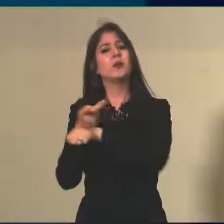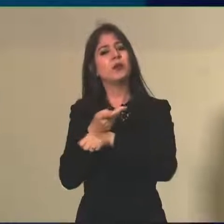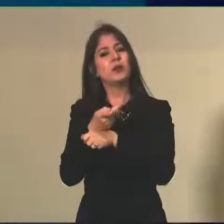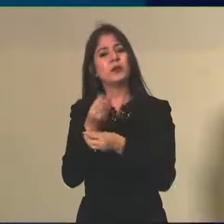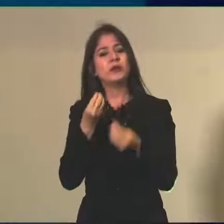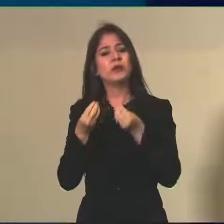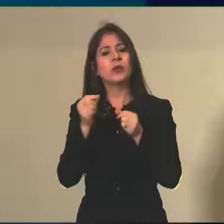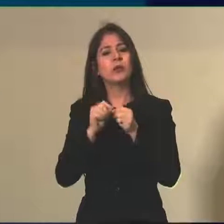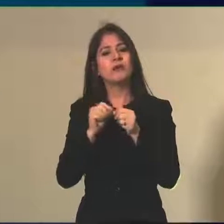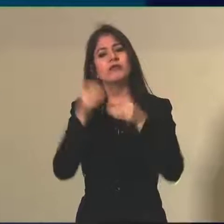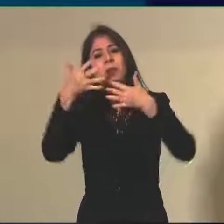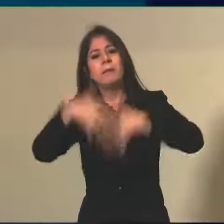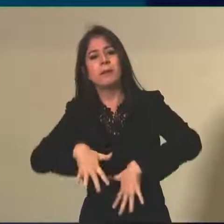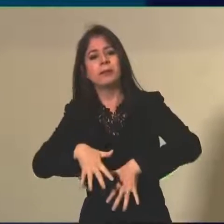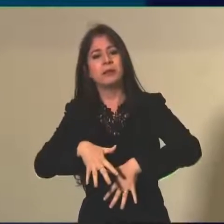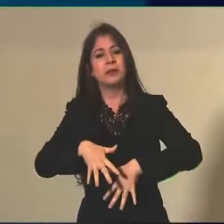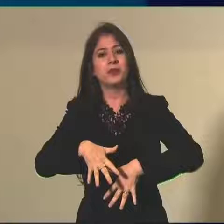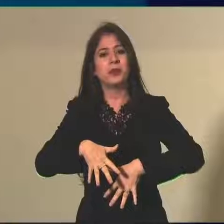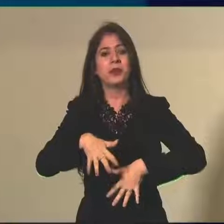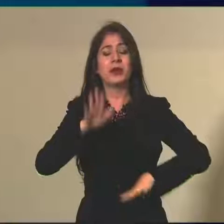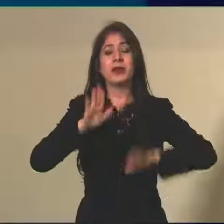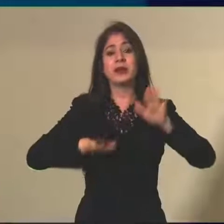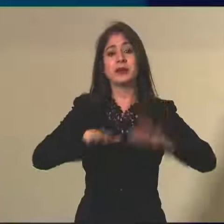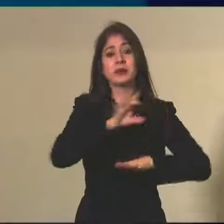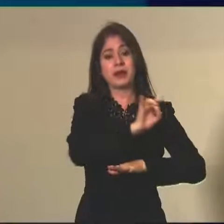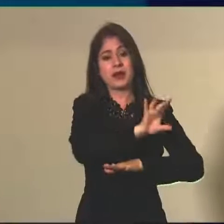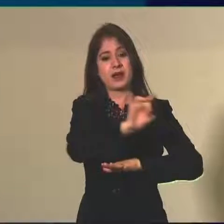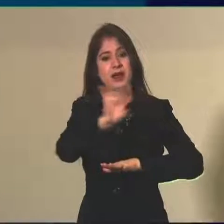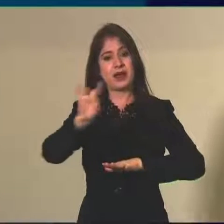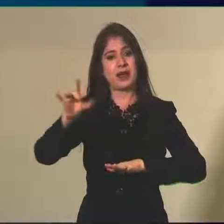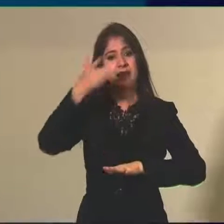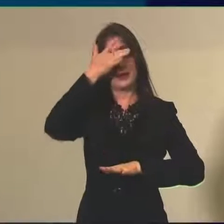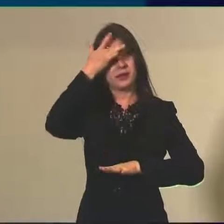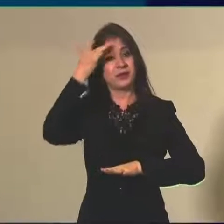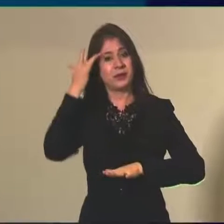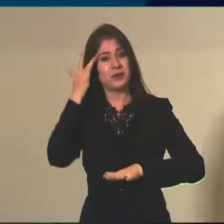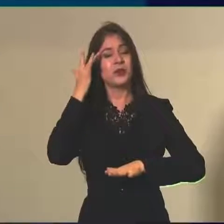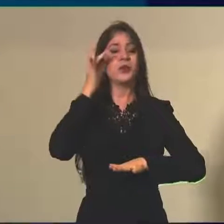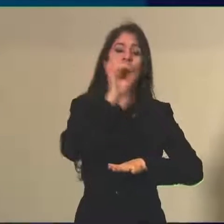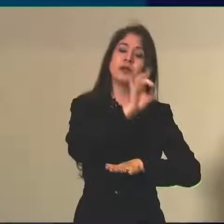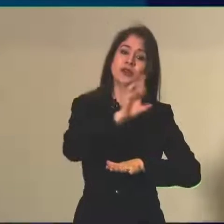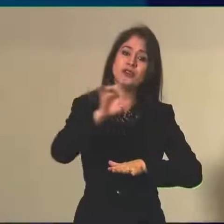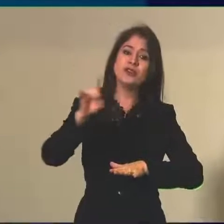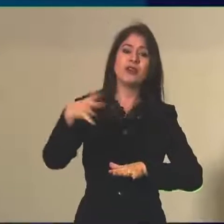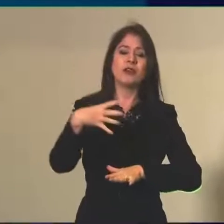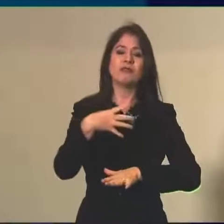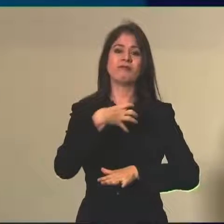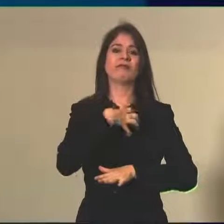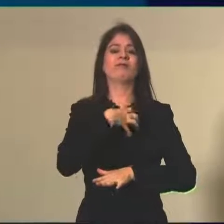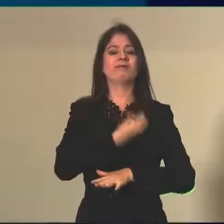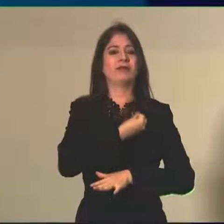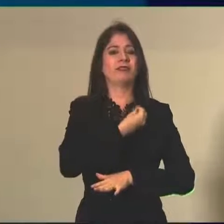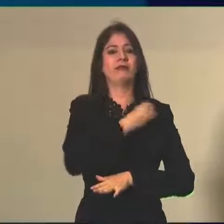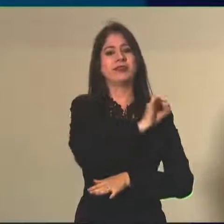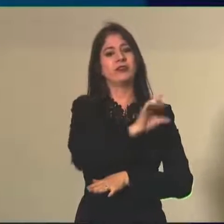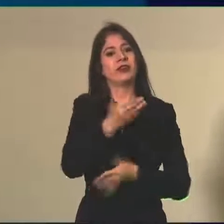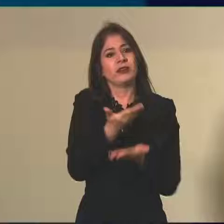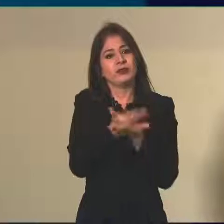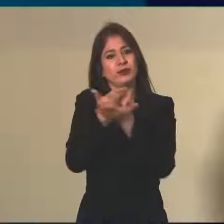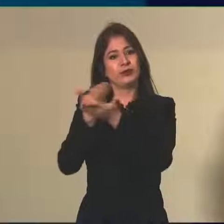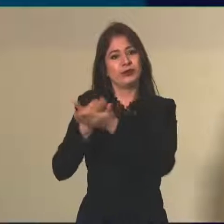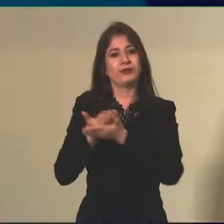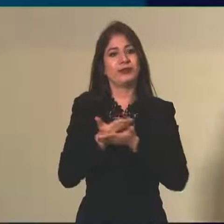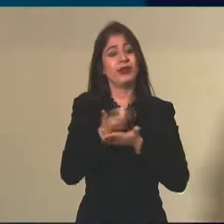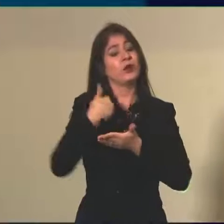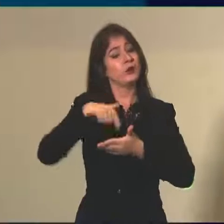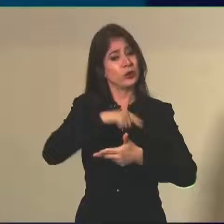dependendo, naturalmente, de cada momento, de cada estudante. Então, o nosso papel aqui